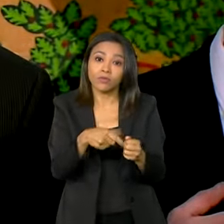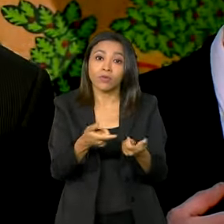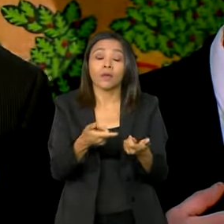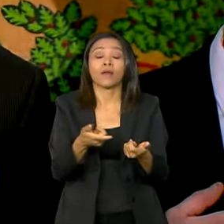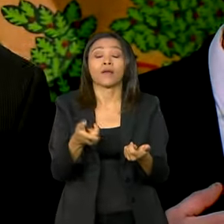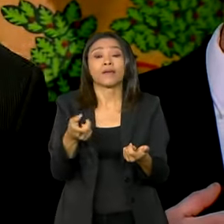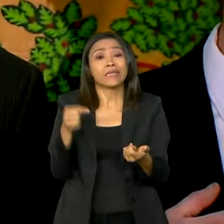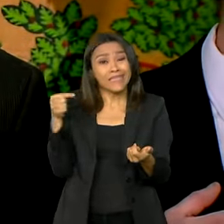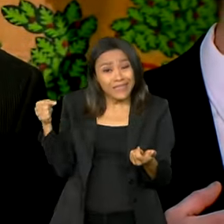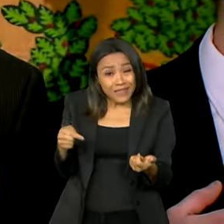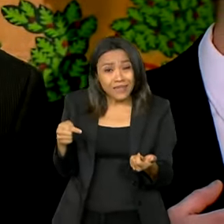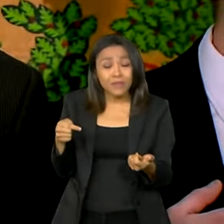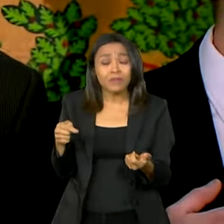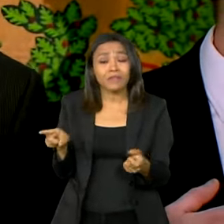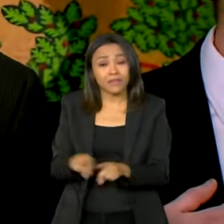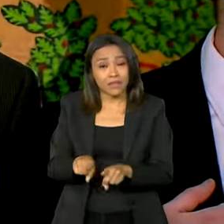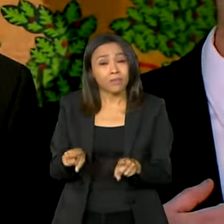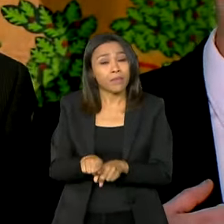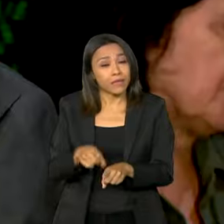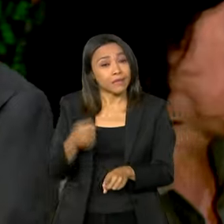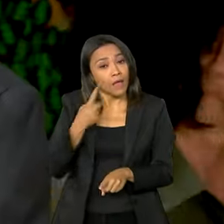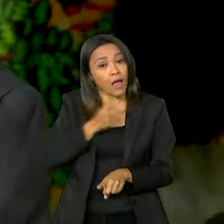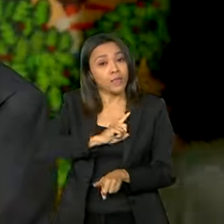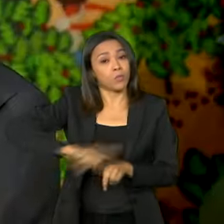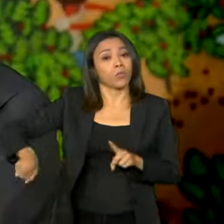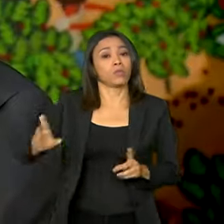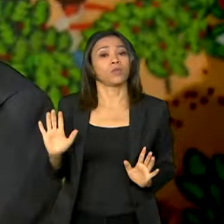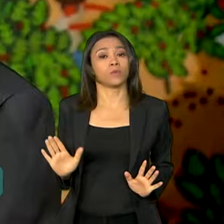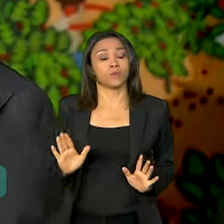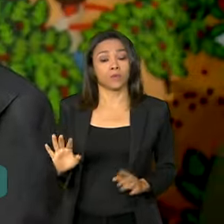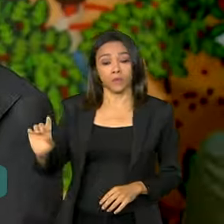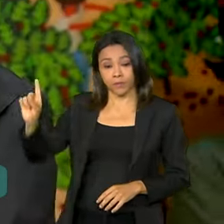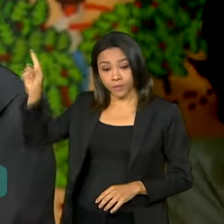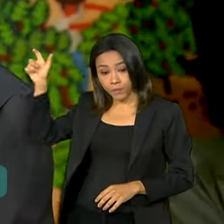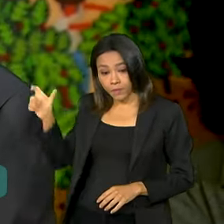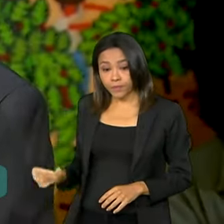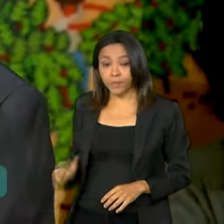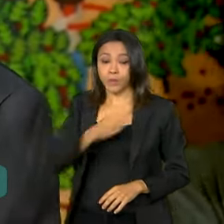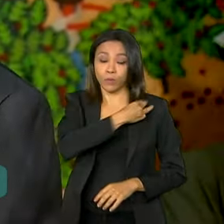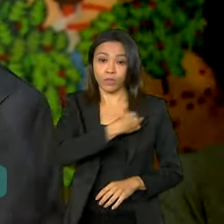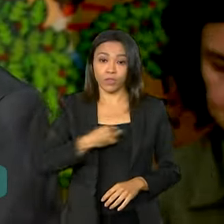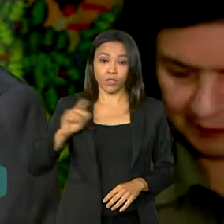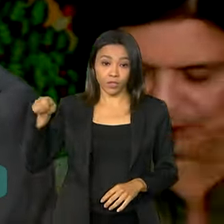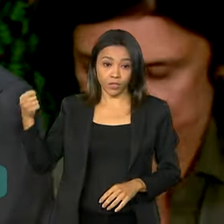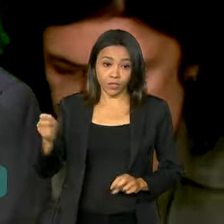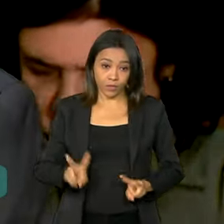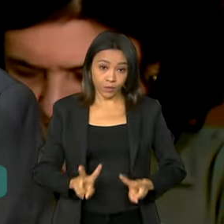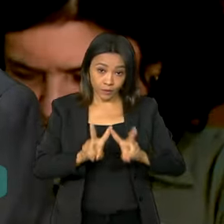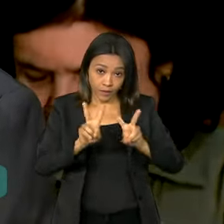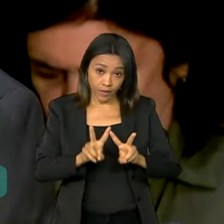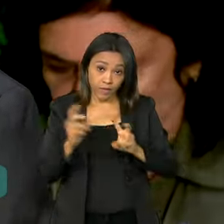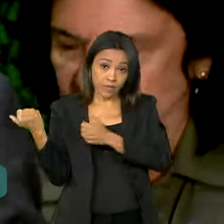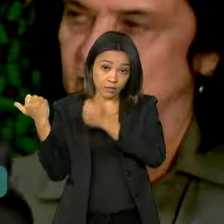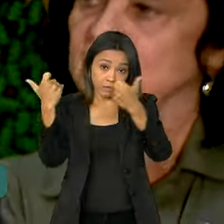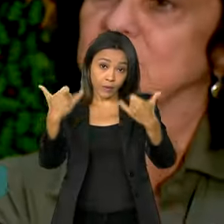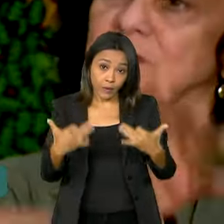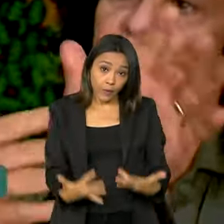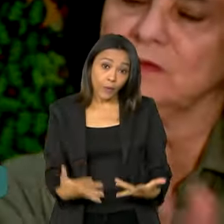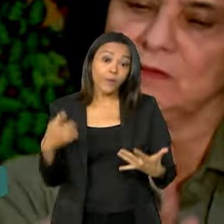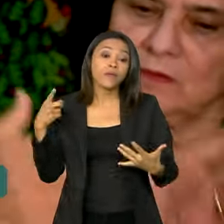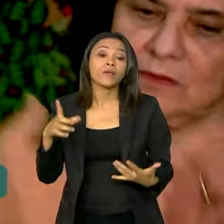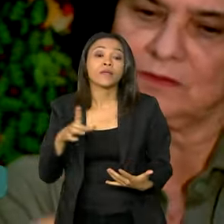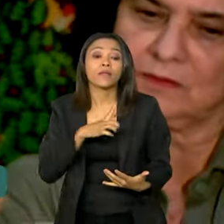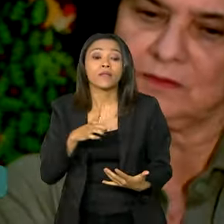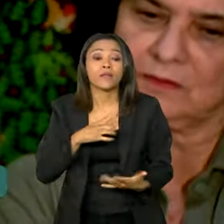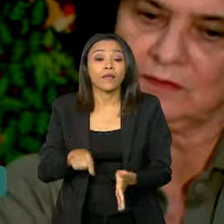aparelho. Isso também está sendo coibido. O ministro do Desenvolvimento Social afirmou que a pasta sugeriu